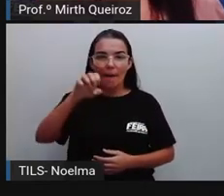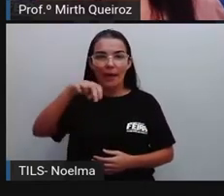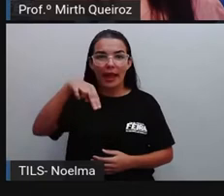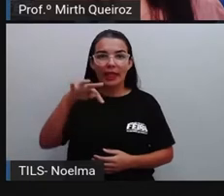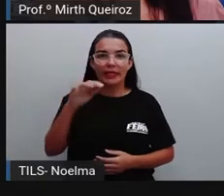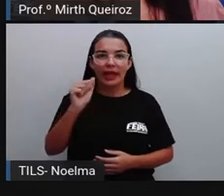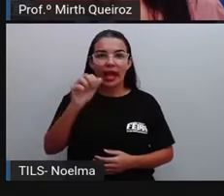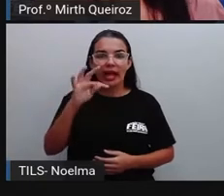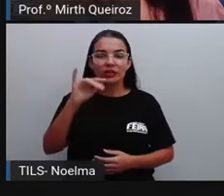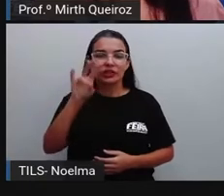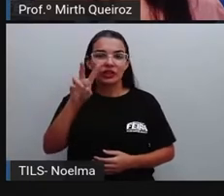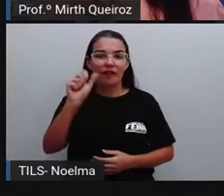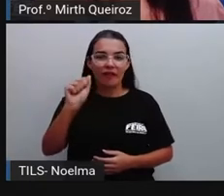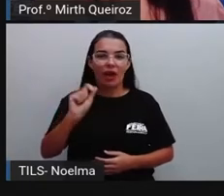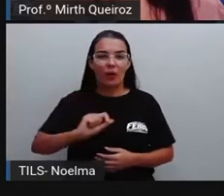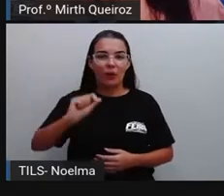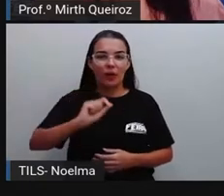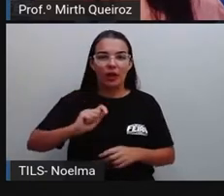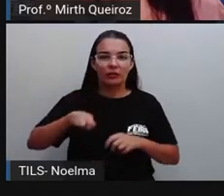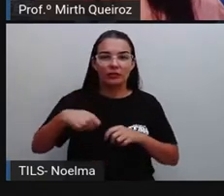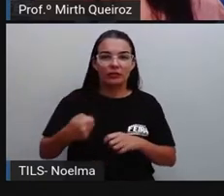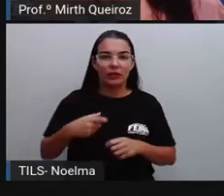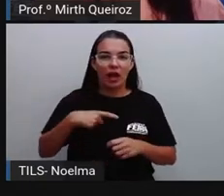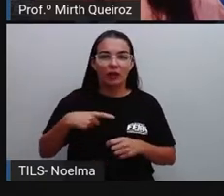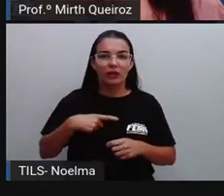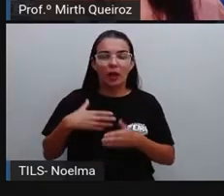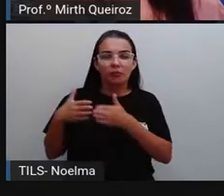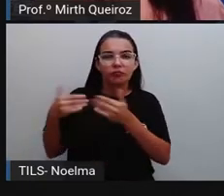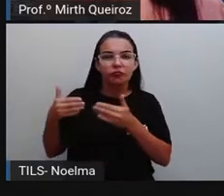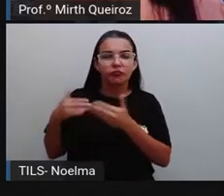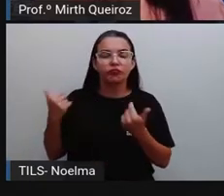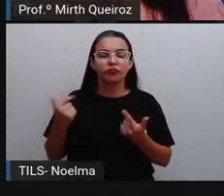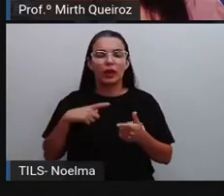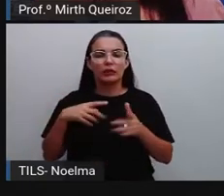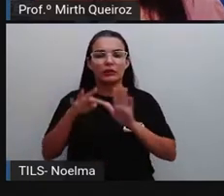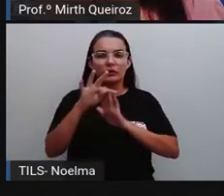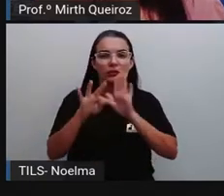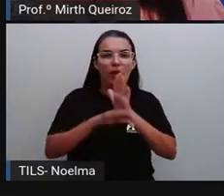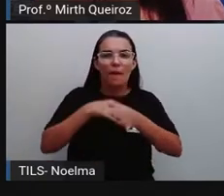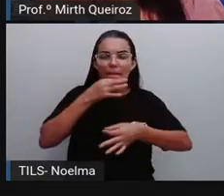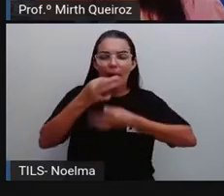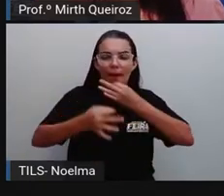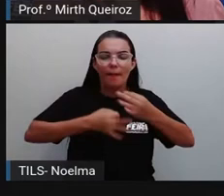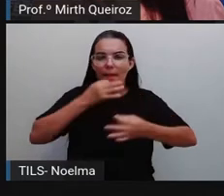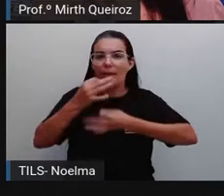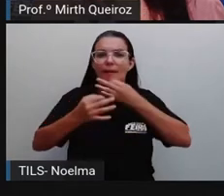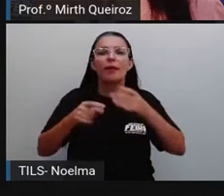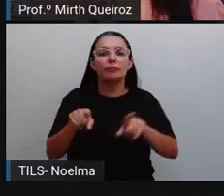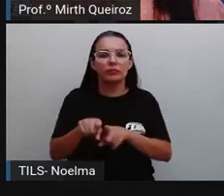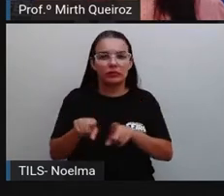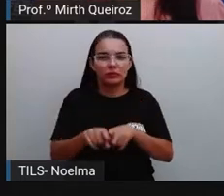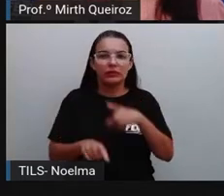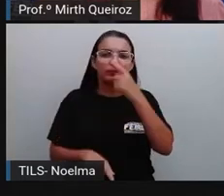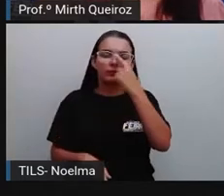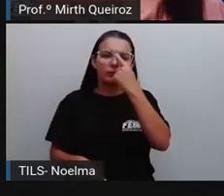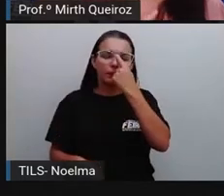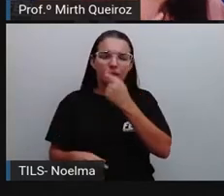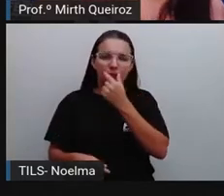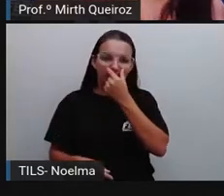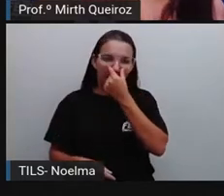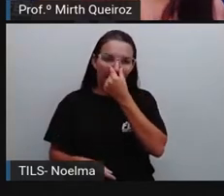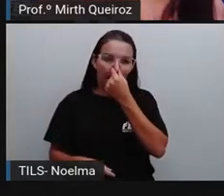argumentativa, né? Onde nós temos os textos argumentativos também. Então, nós temos aí